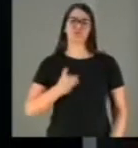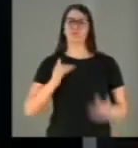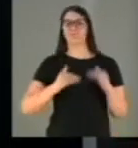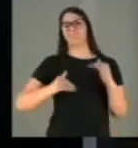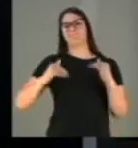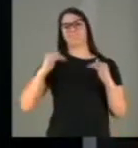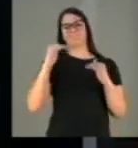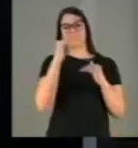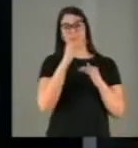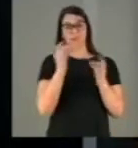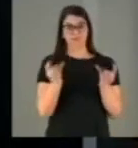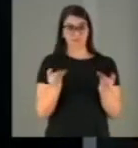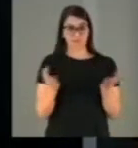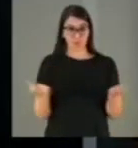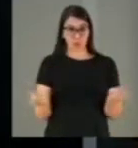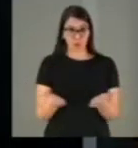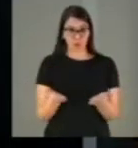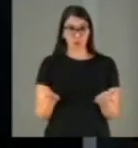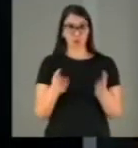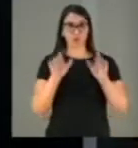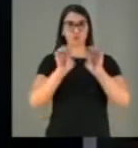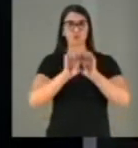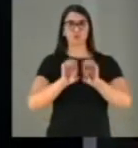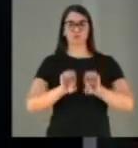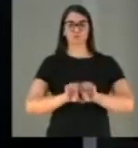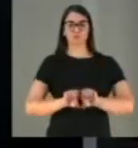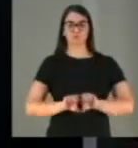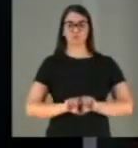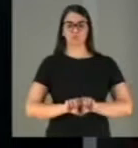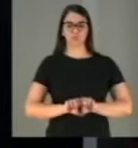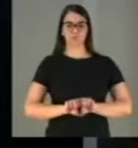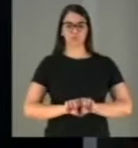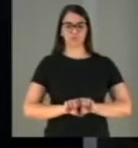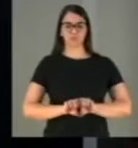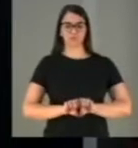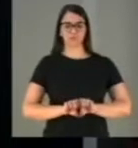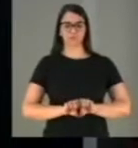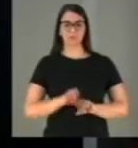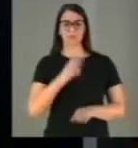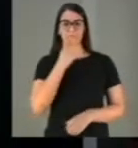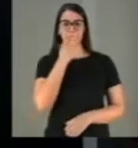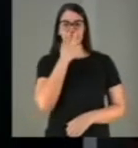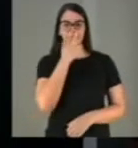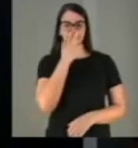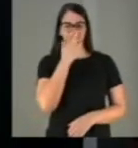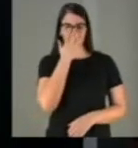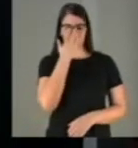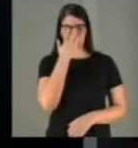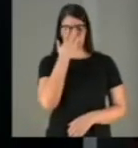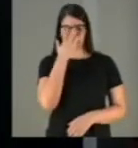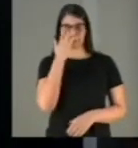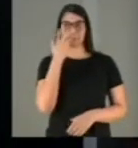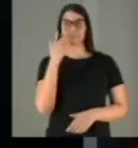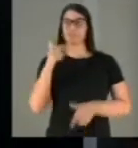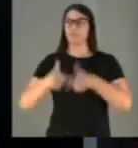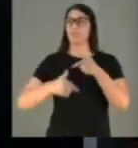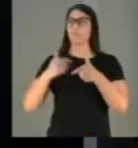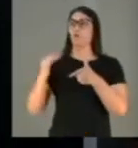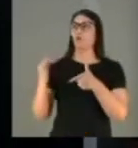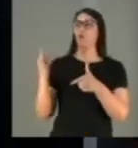Vende-se hoje a infraestrutura de hoje como se fosse ser operada no futuro.